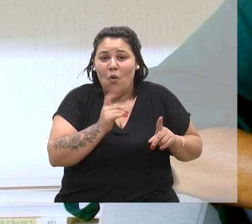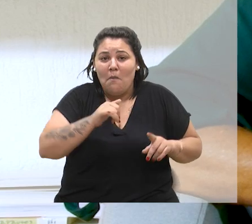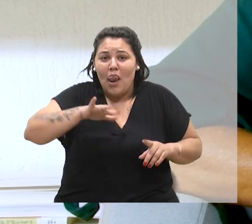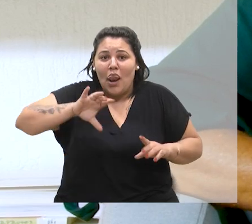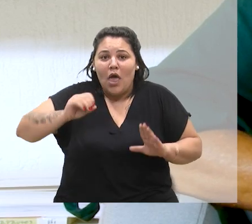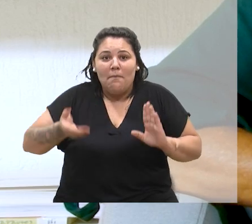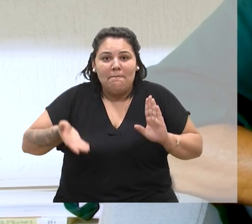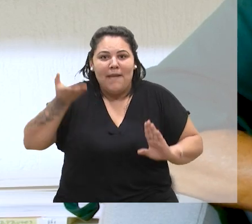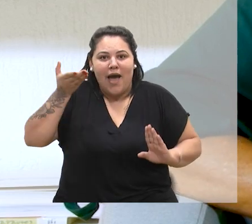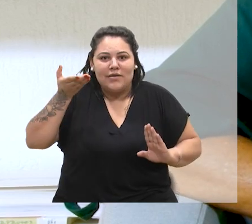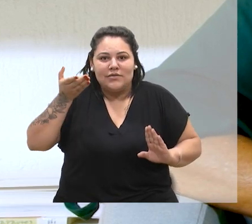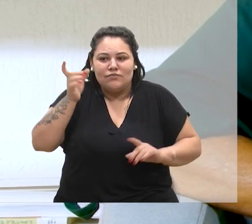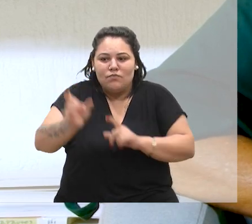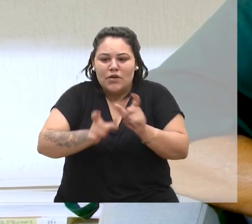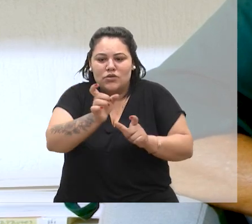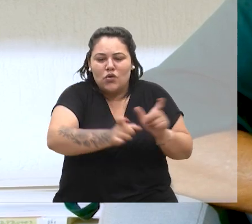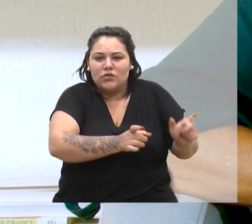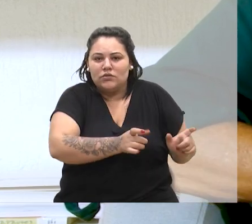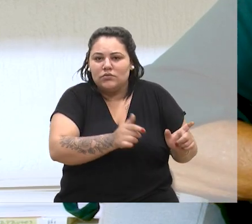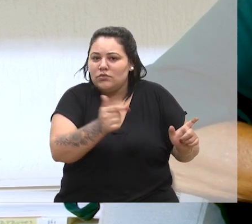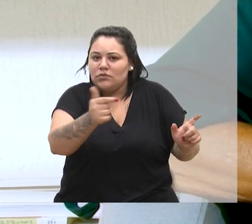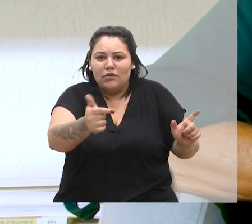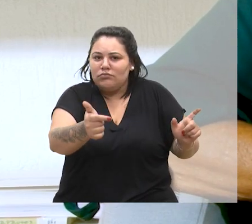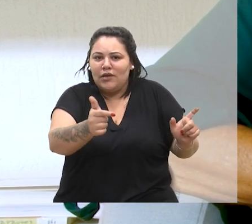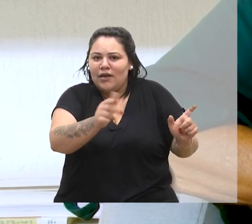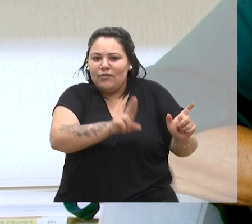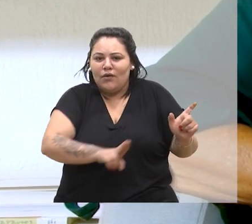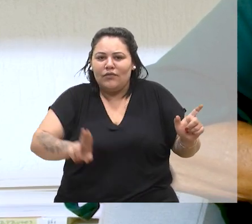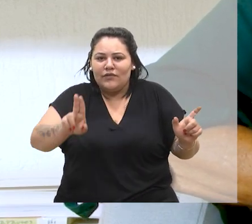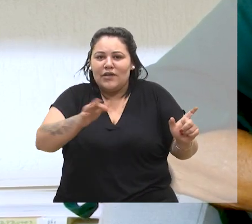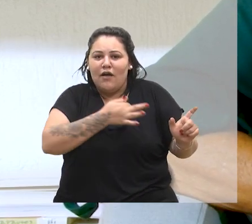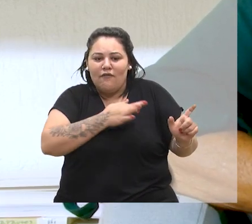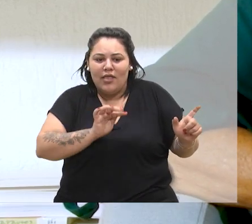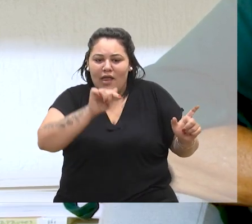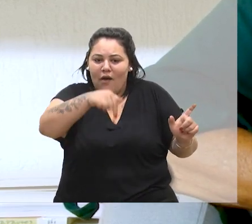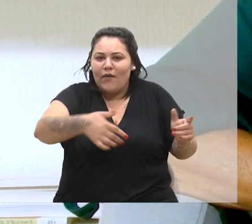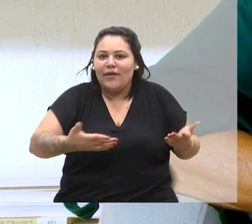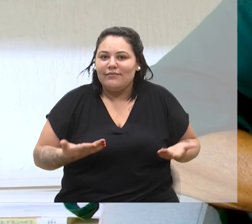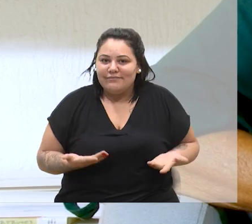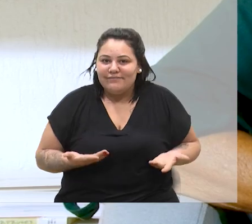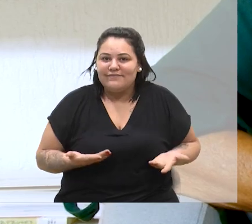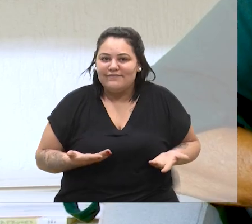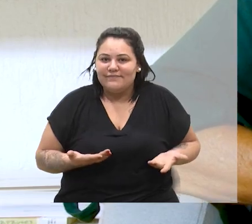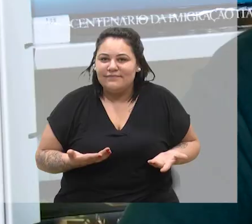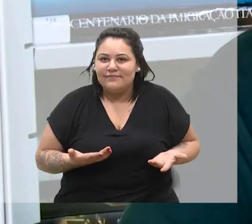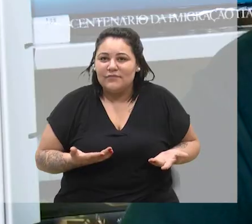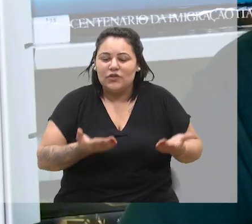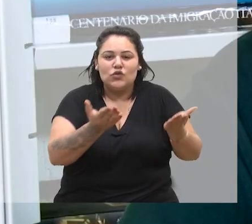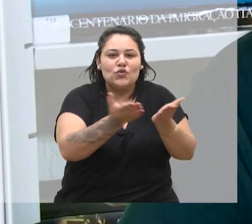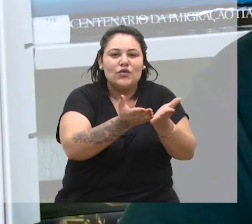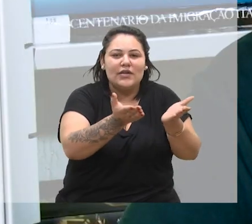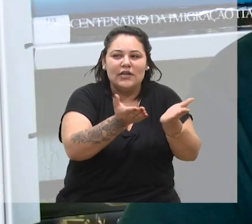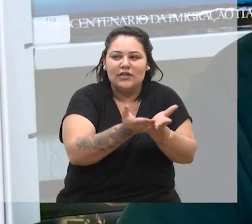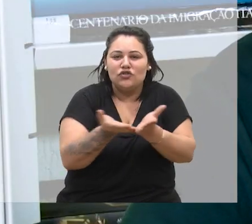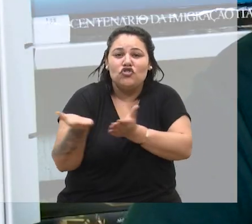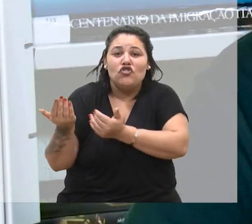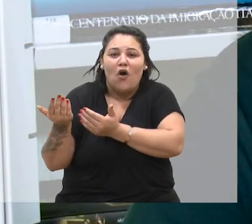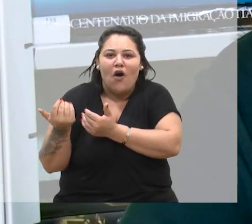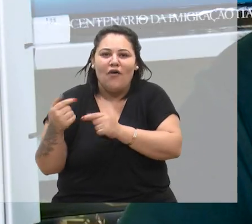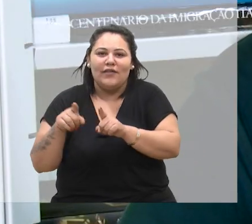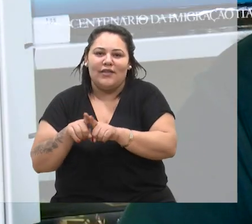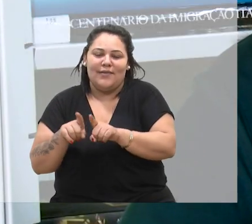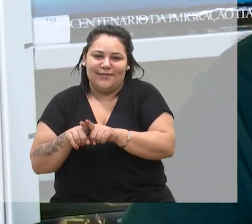1 milhão e 200 mil habitantes e que não possui uma Universidade Federal. Os